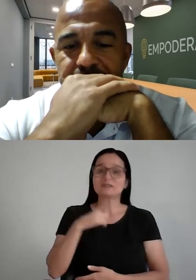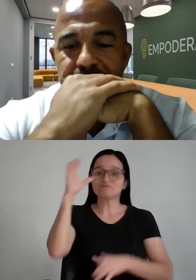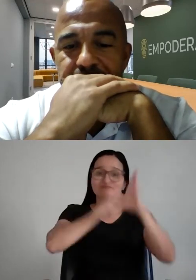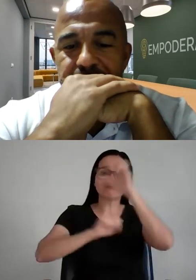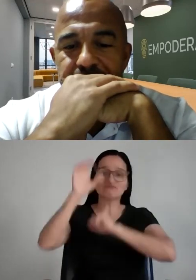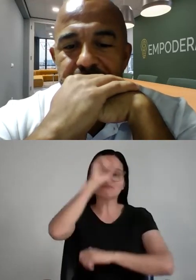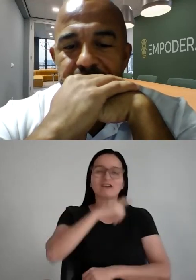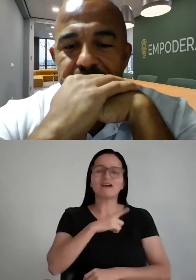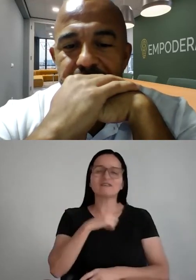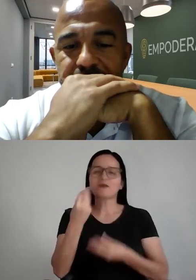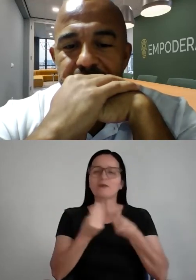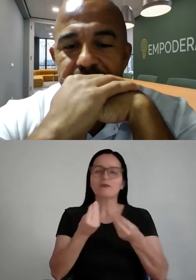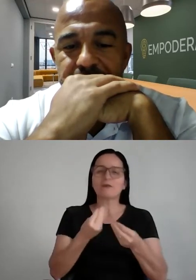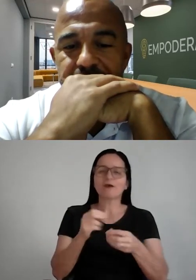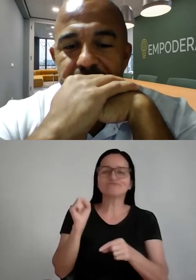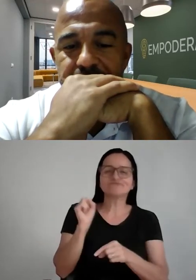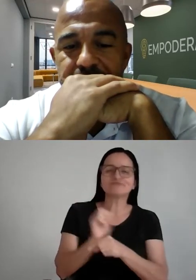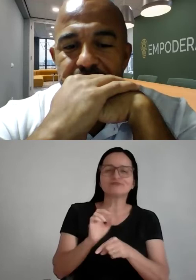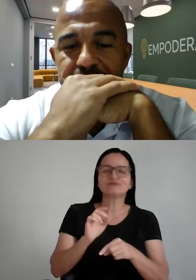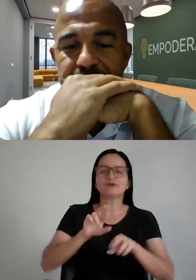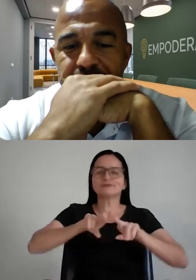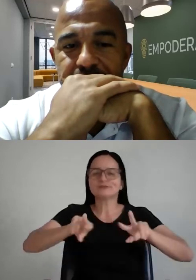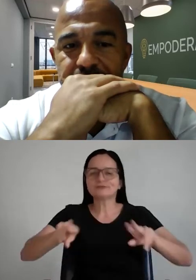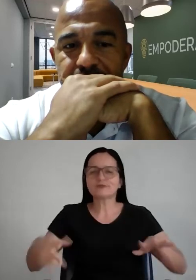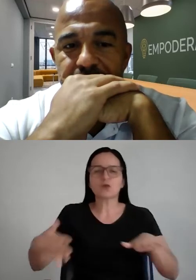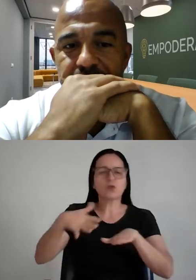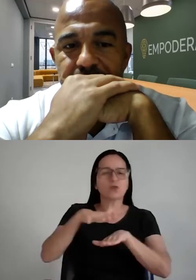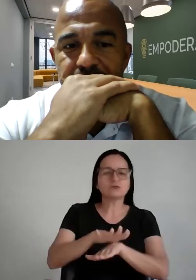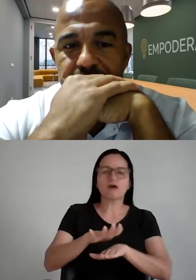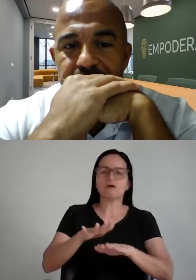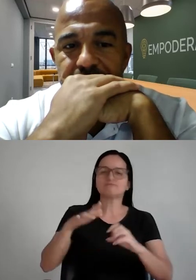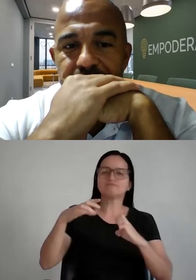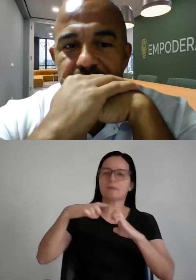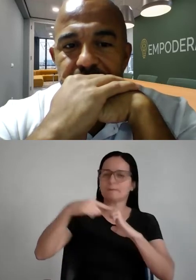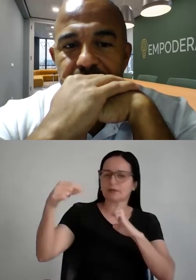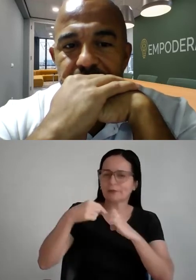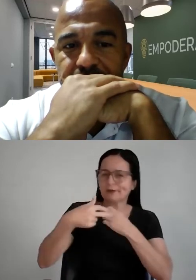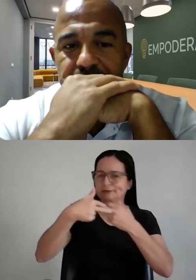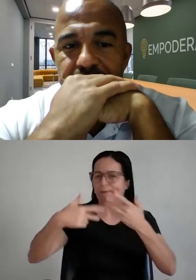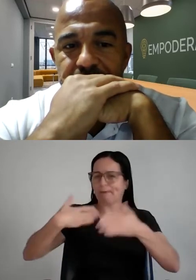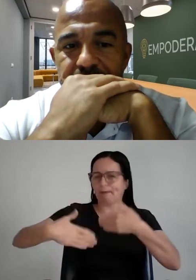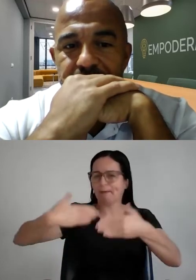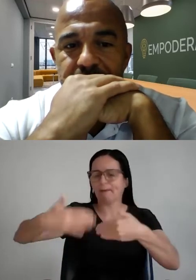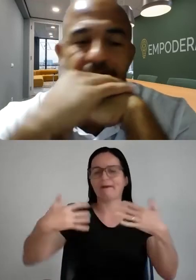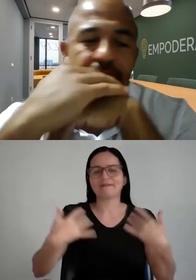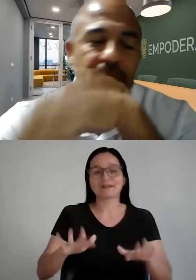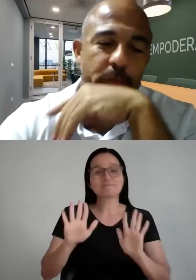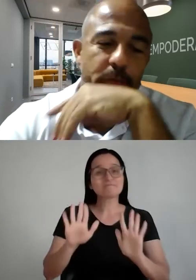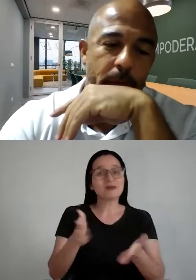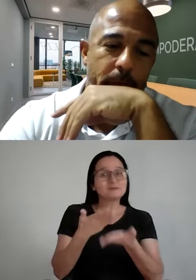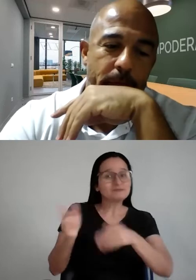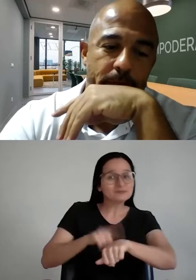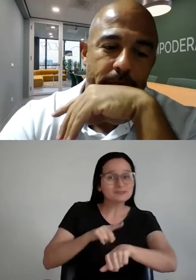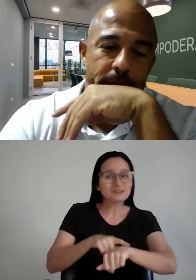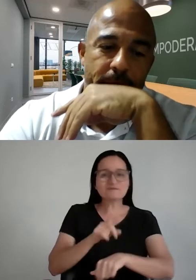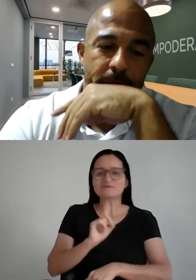processo seletivo, diversidade e inclusão, empreendedorismo e, bom, para a gente não perder muito tempo, eu quero